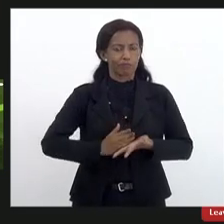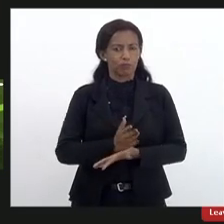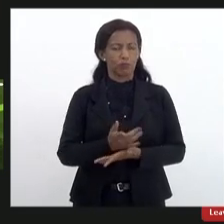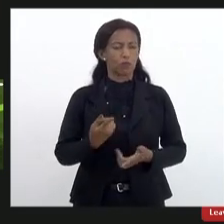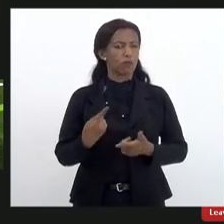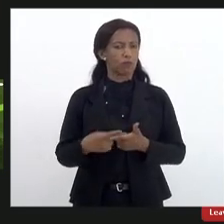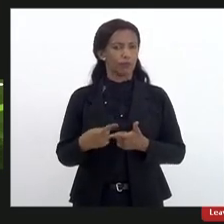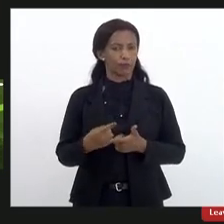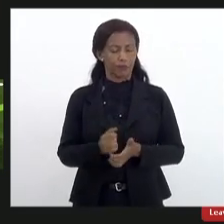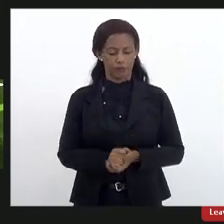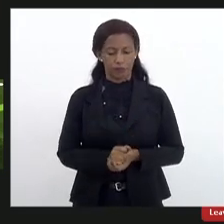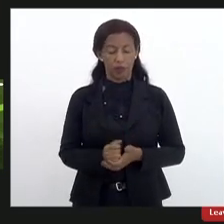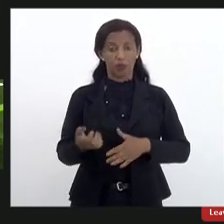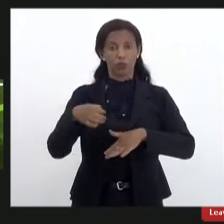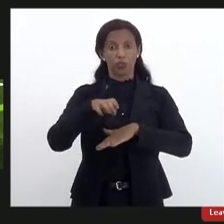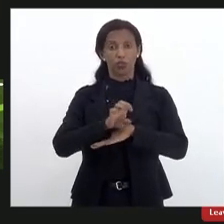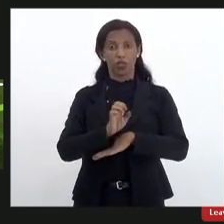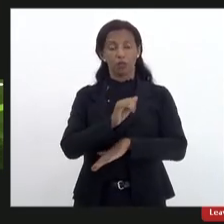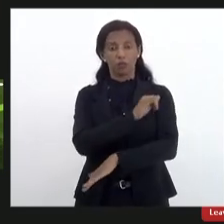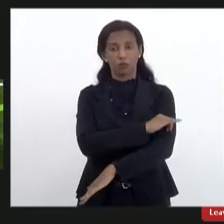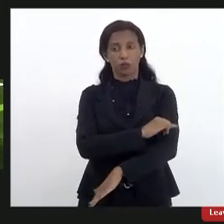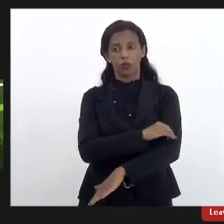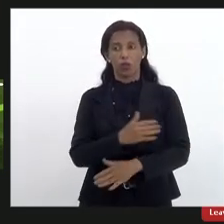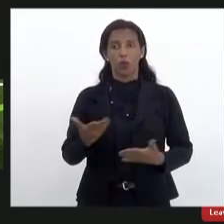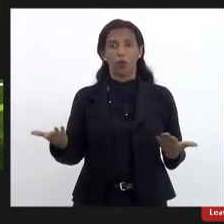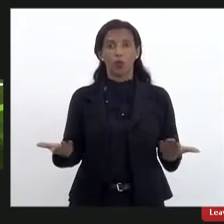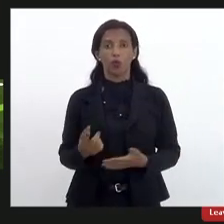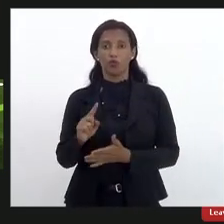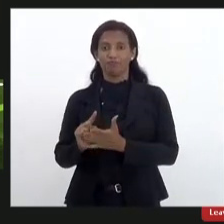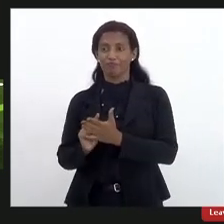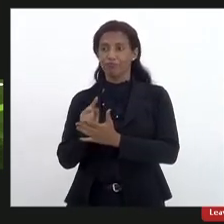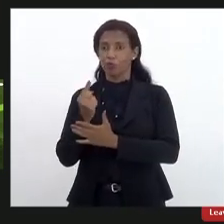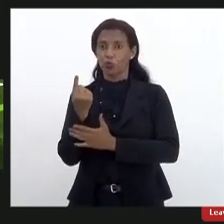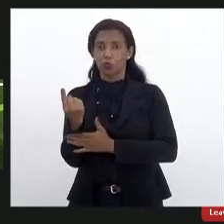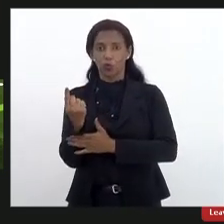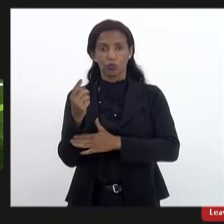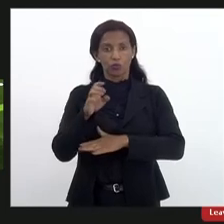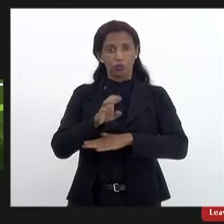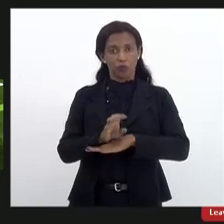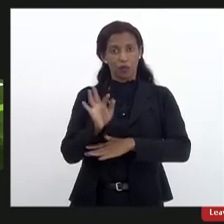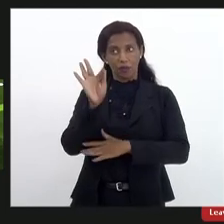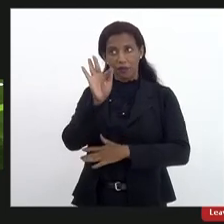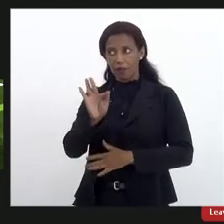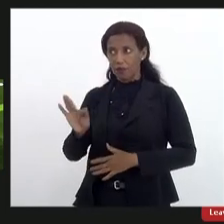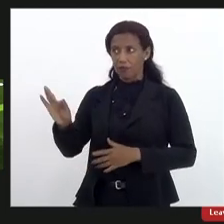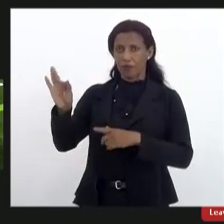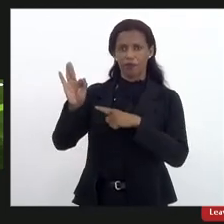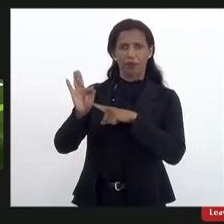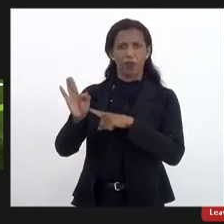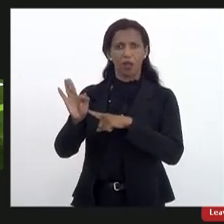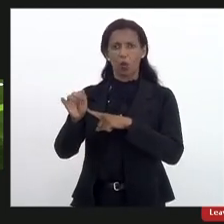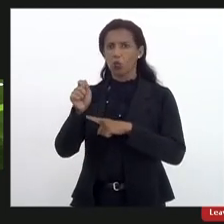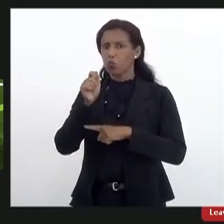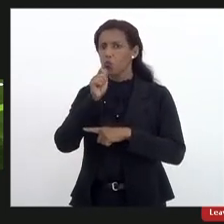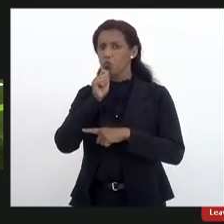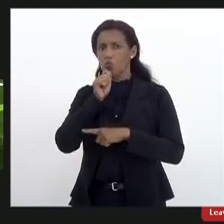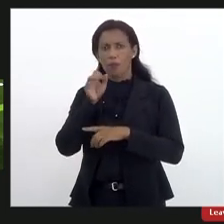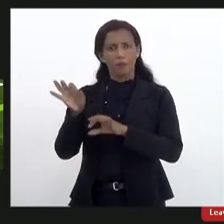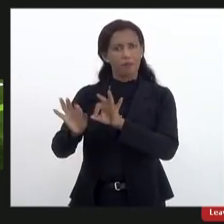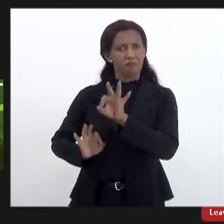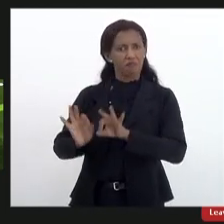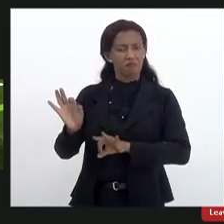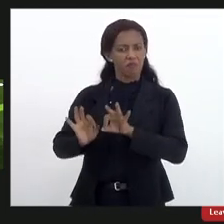o estado do Rio de Janeiro hoje é o único estado da federação que ainda não tem um plano estadual